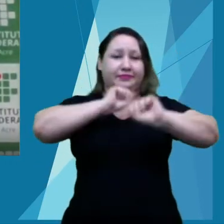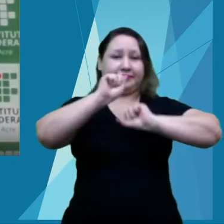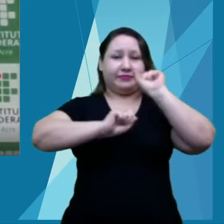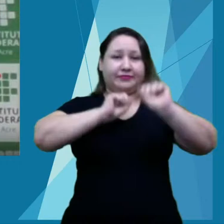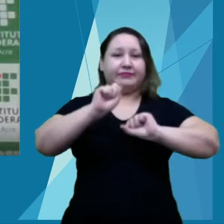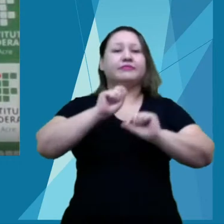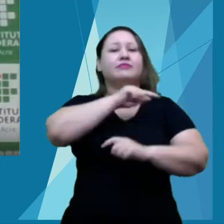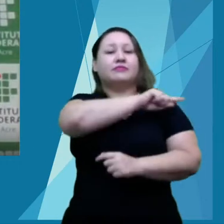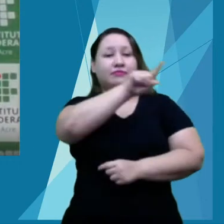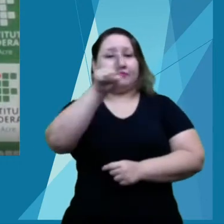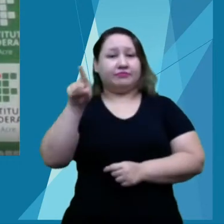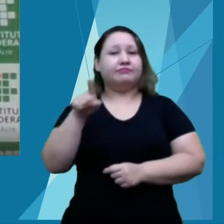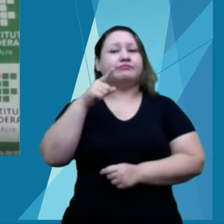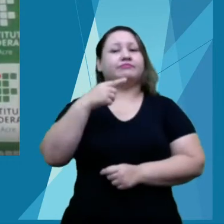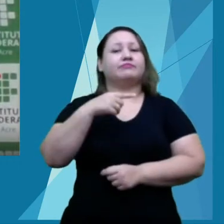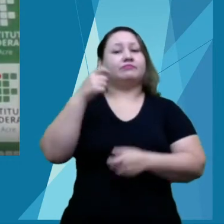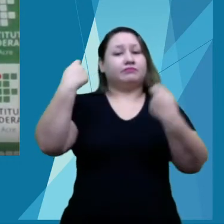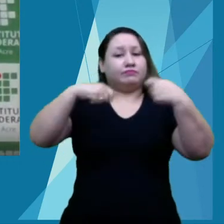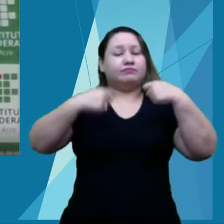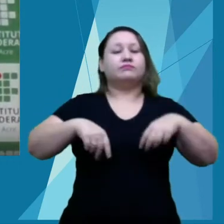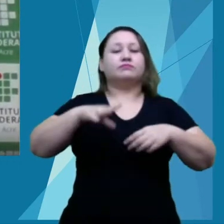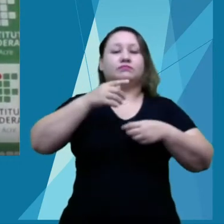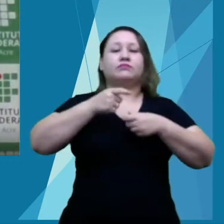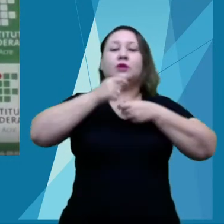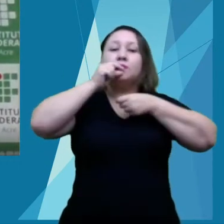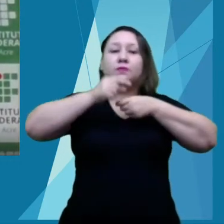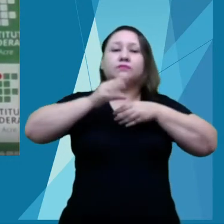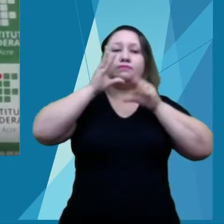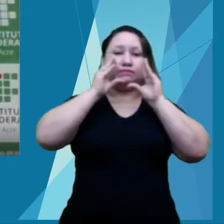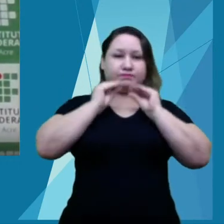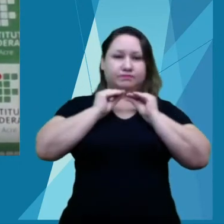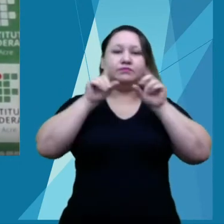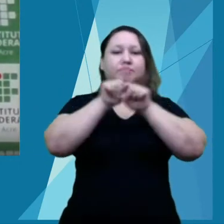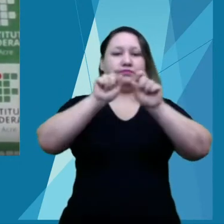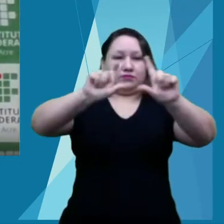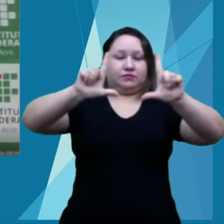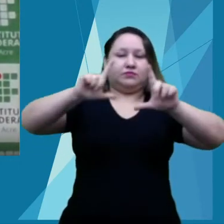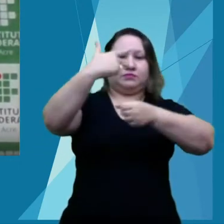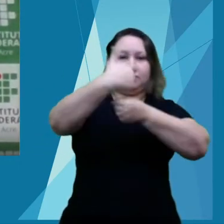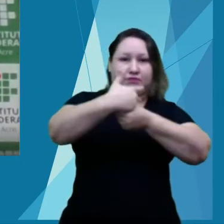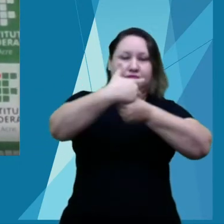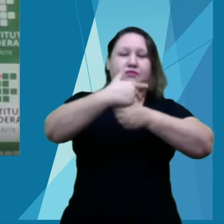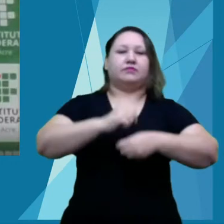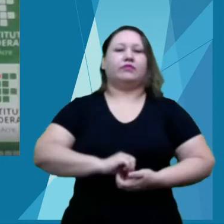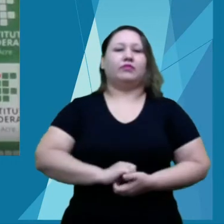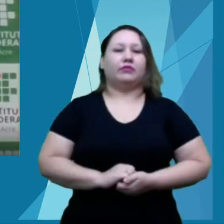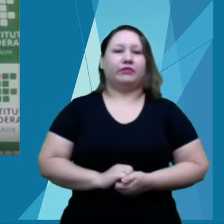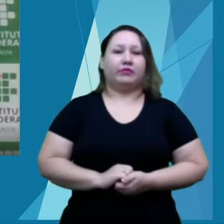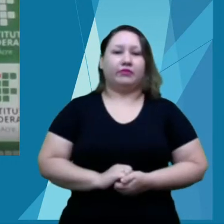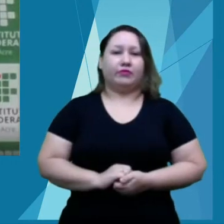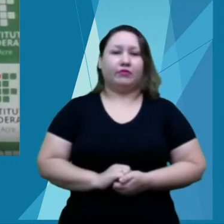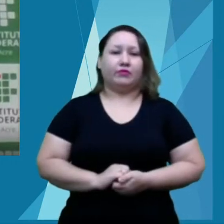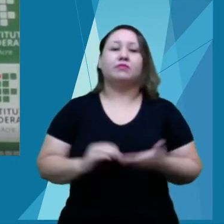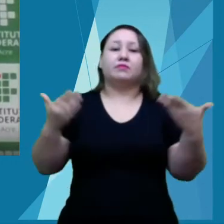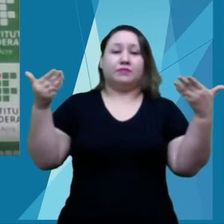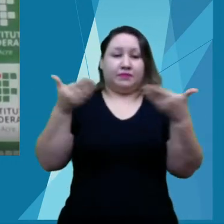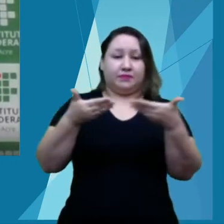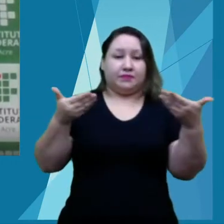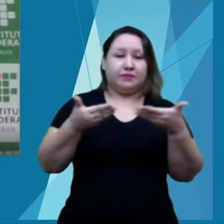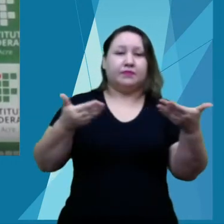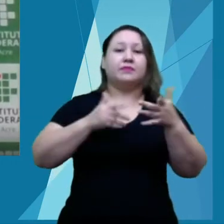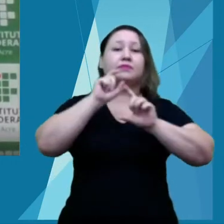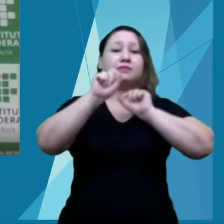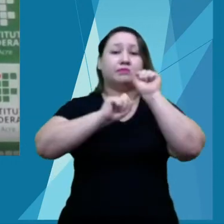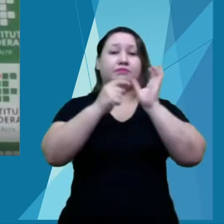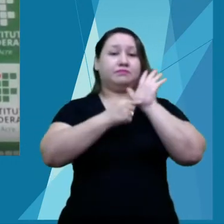estejam com os microfones desativados e as câmeras ligadas. Esta solenidade será